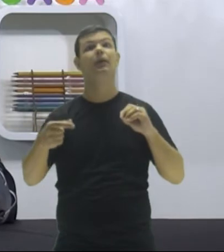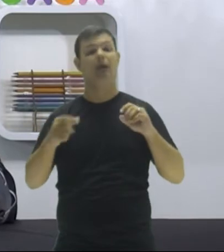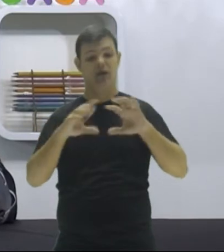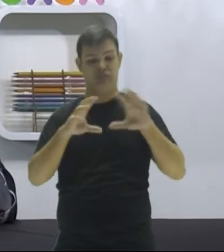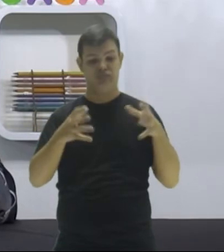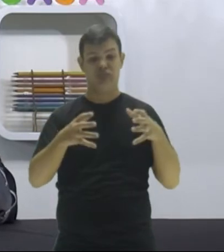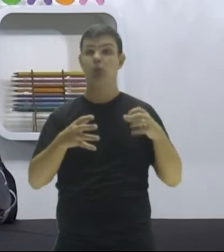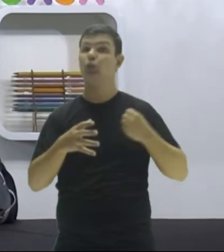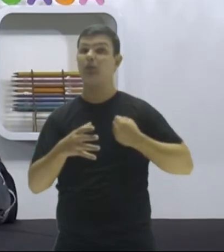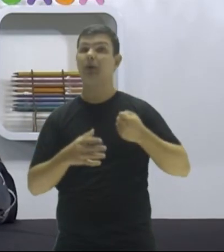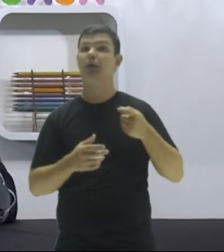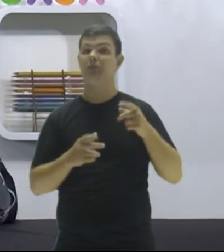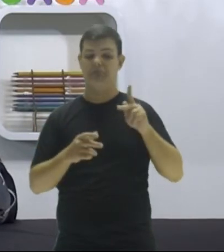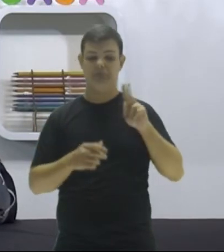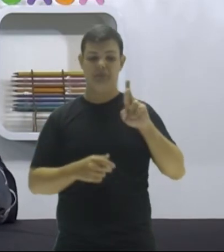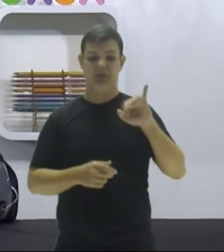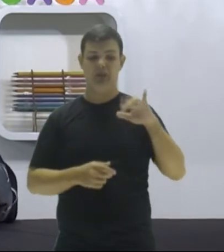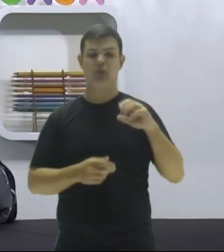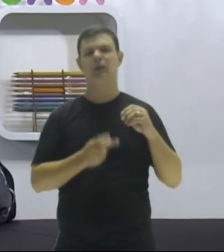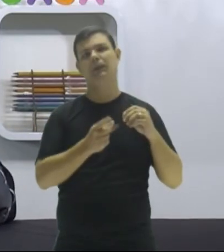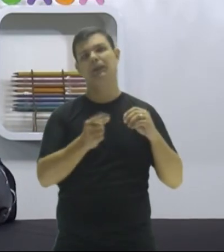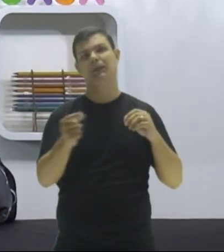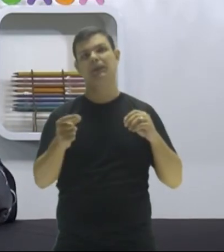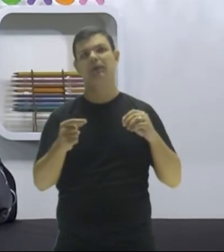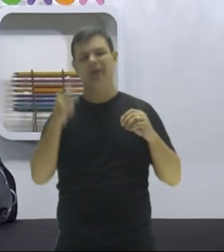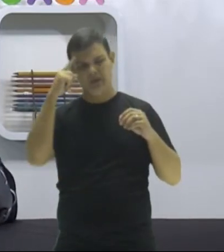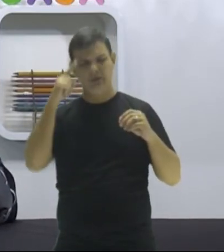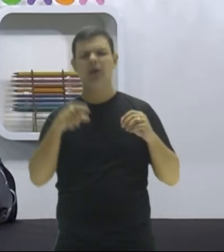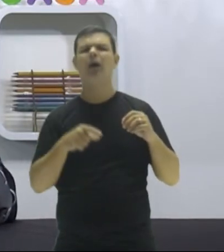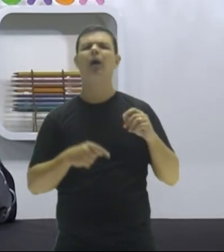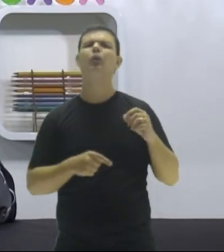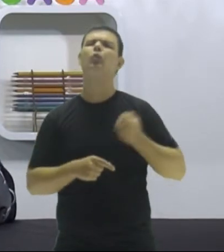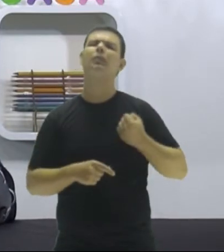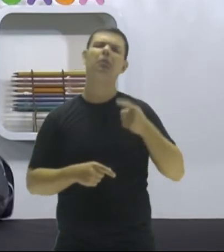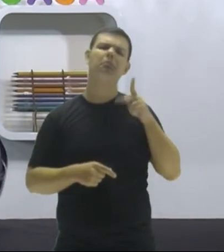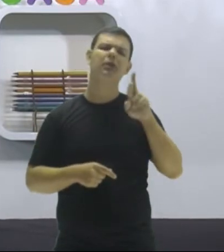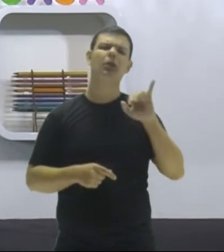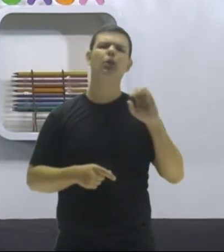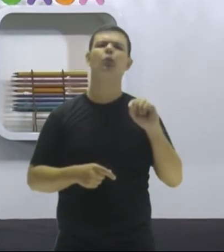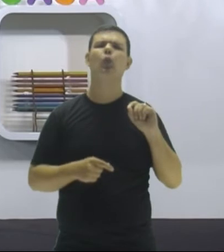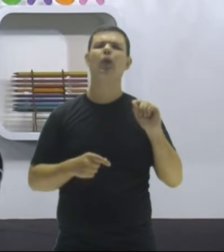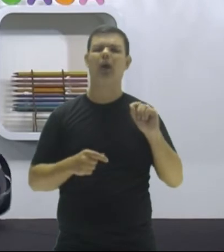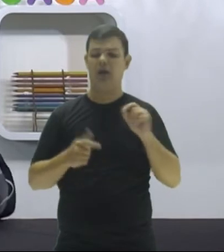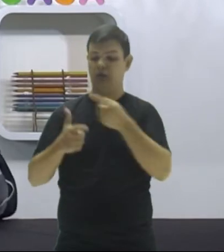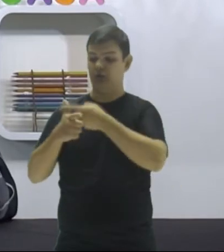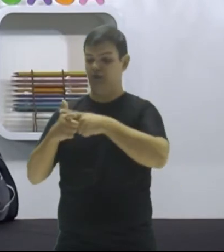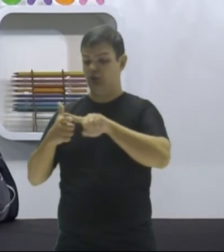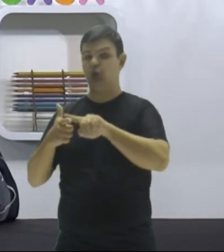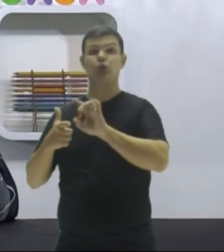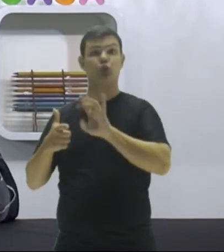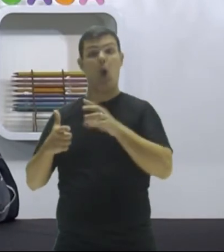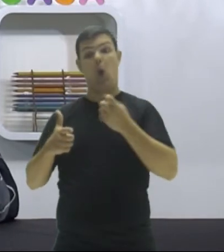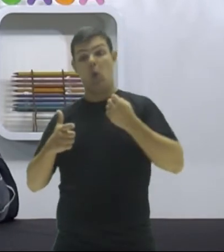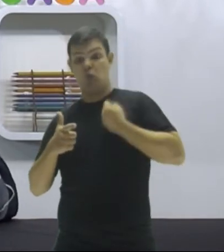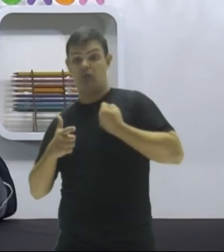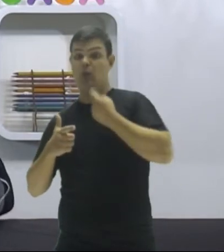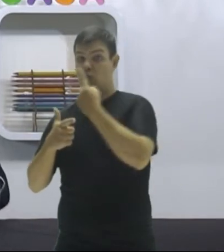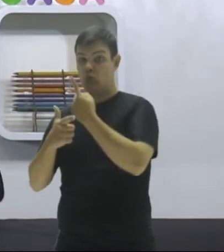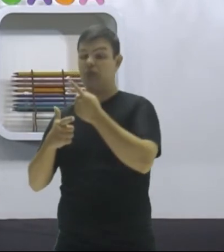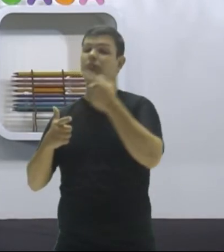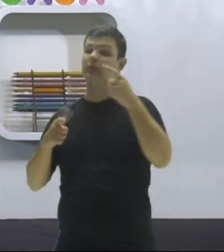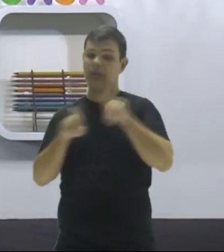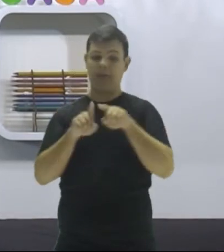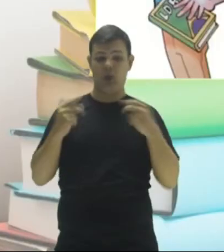infinitos. E quais são os números primos? É aquele que tem apenas dois divisores. Divide por um ou por ele mesmo. Tudo bem?